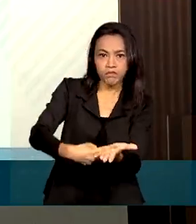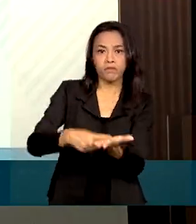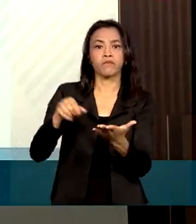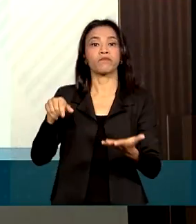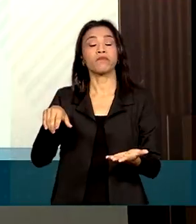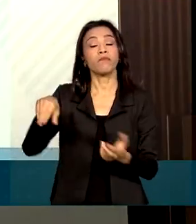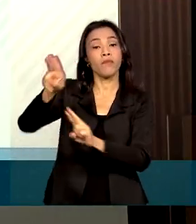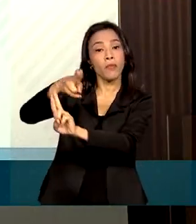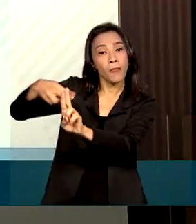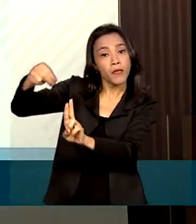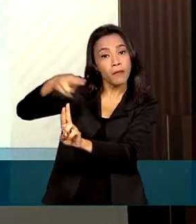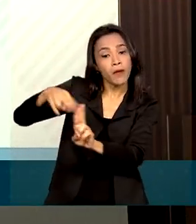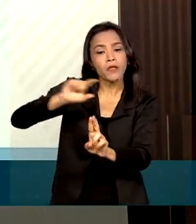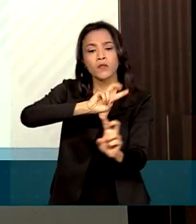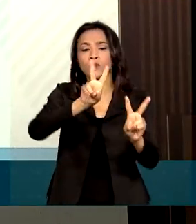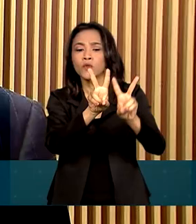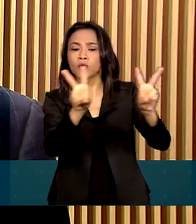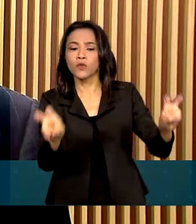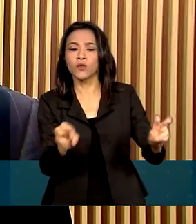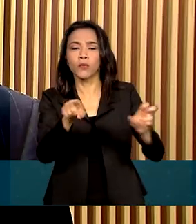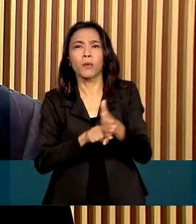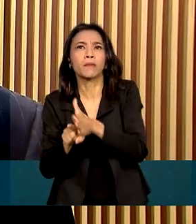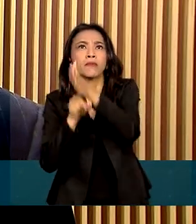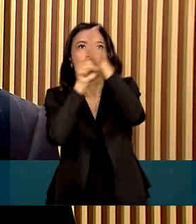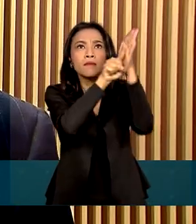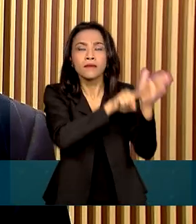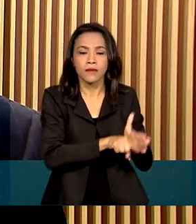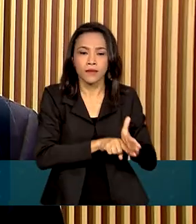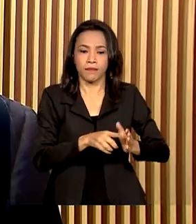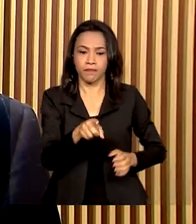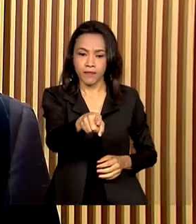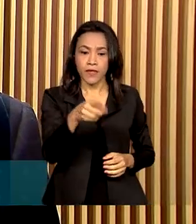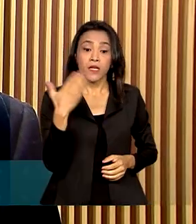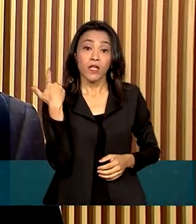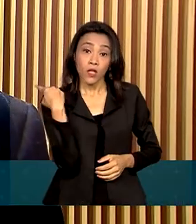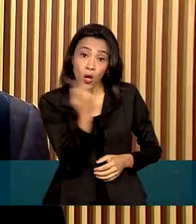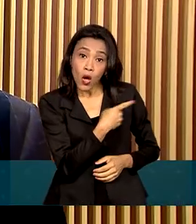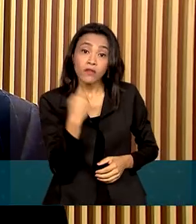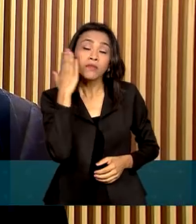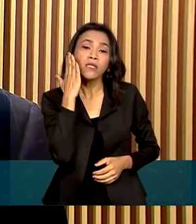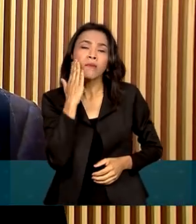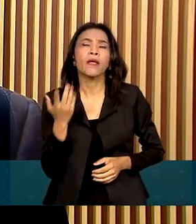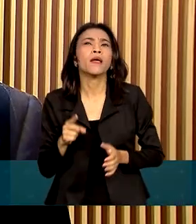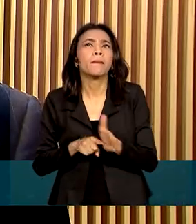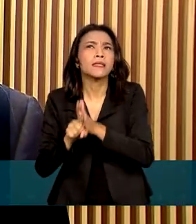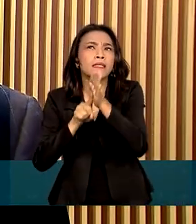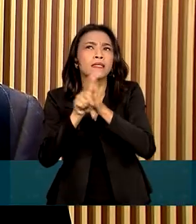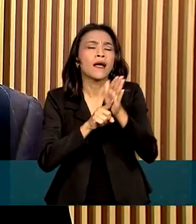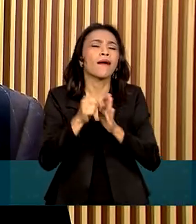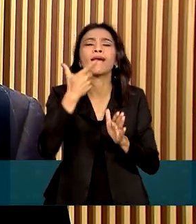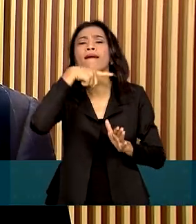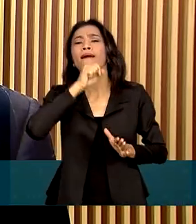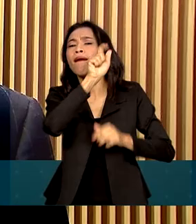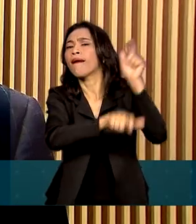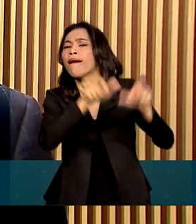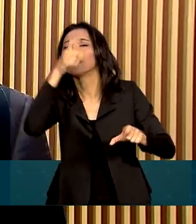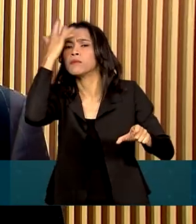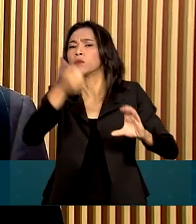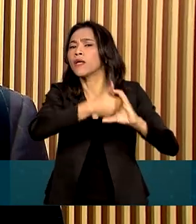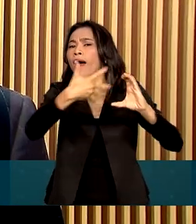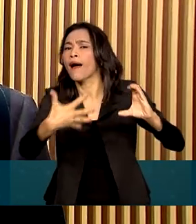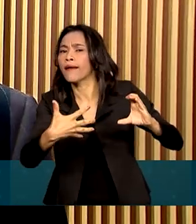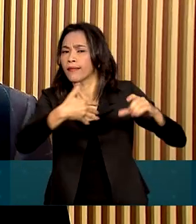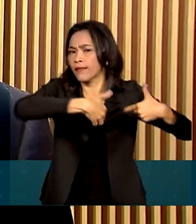para a realização do censo solidário. A gente vai pegar e descobrir as pessoas com doenças raras no Brasil, quem são, o que elas fazem,